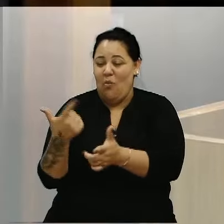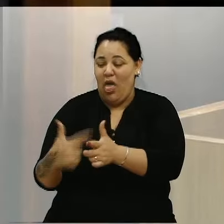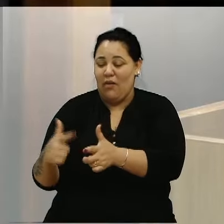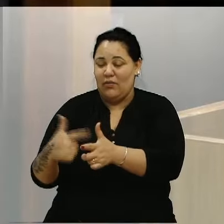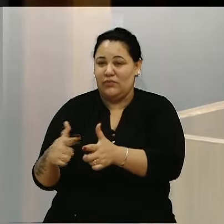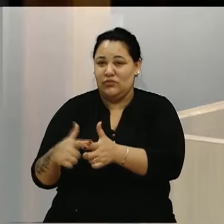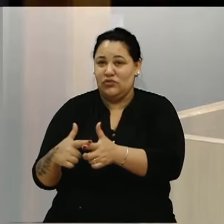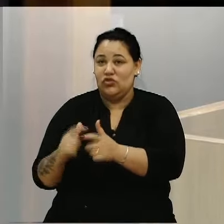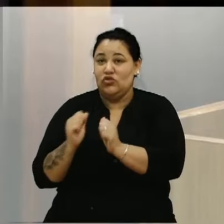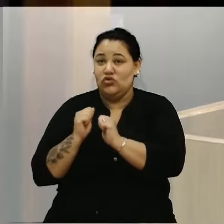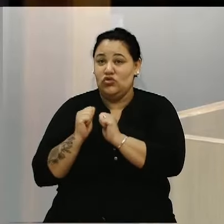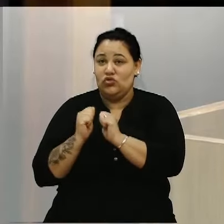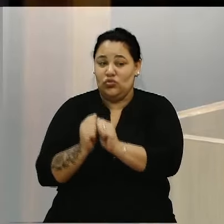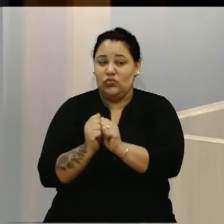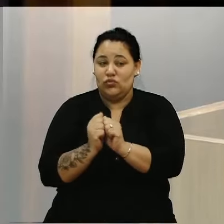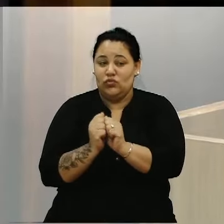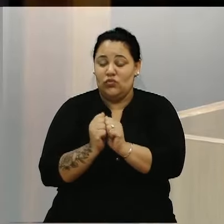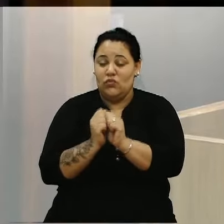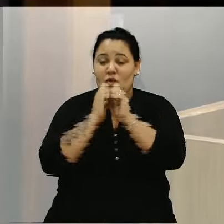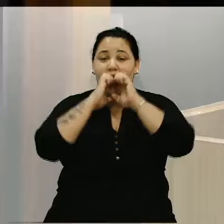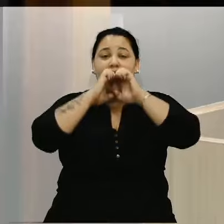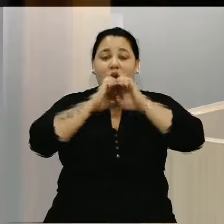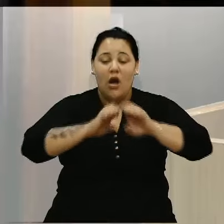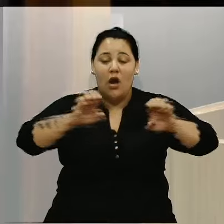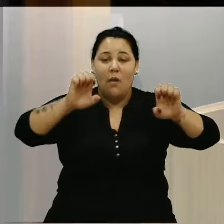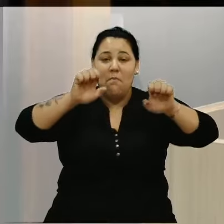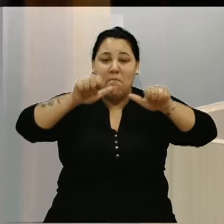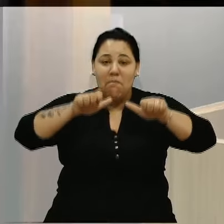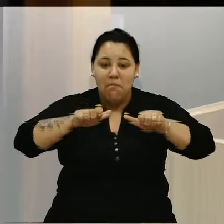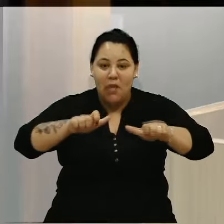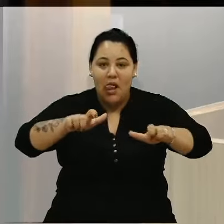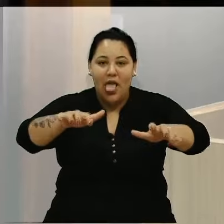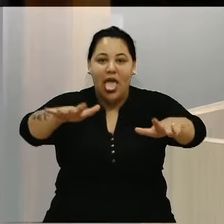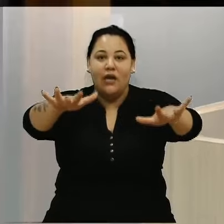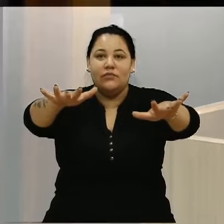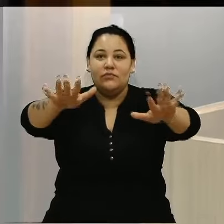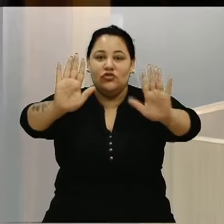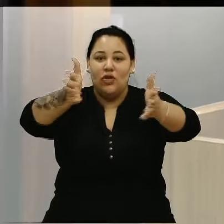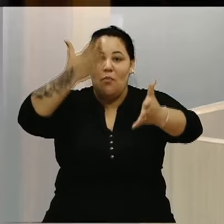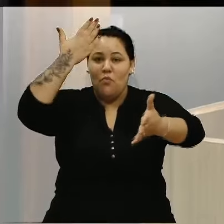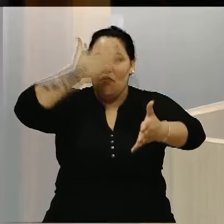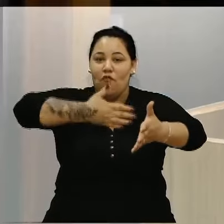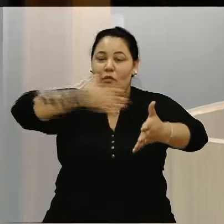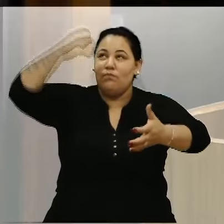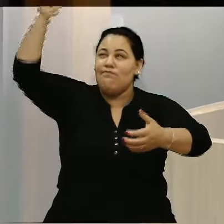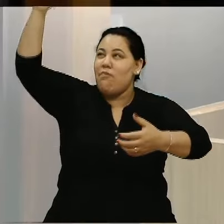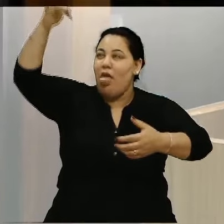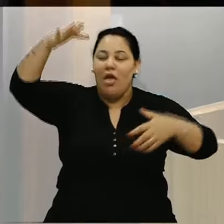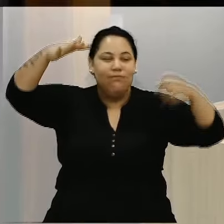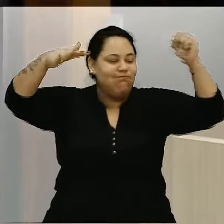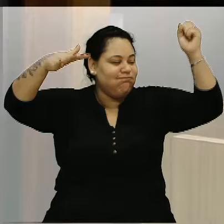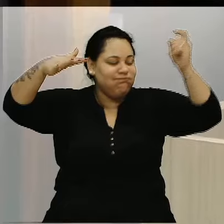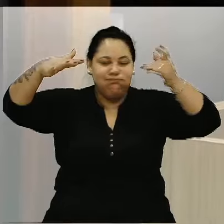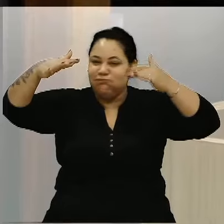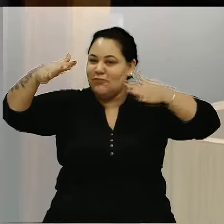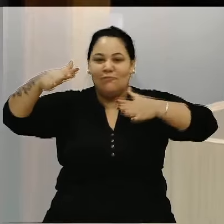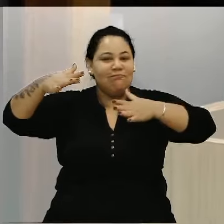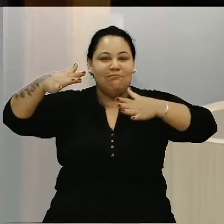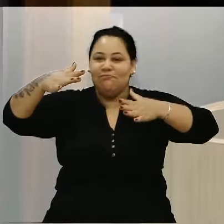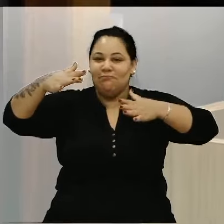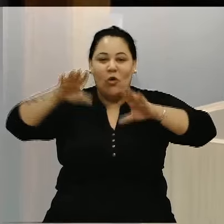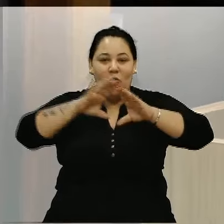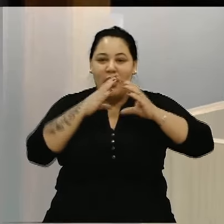Evangelho Que já provou a sua eficácia Abençoando gerações Transformando culturas